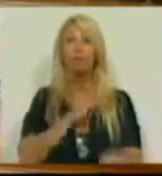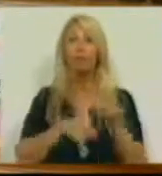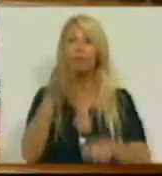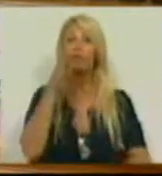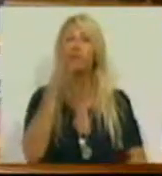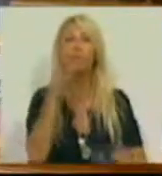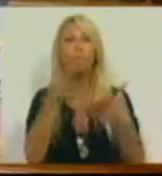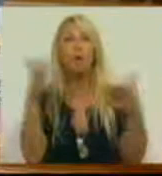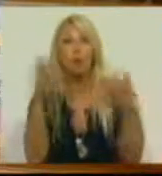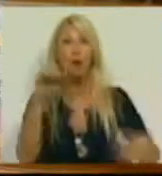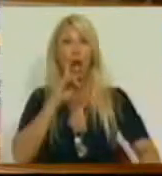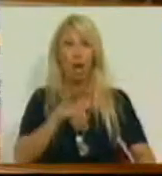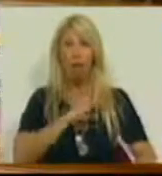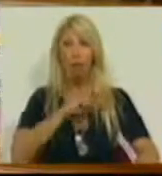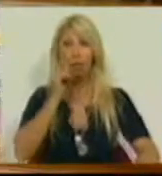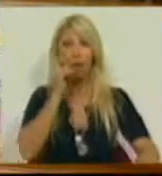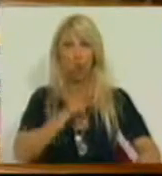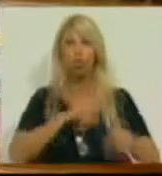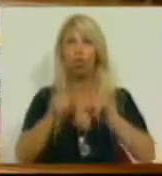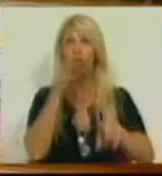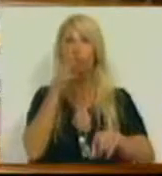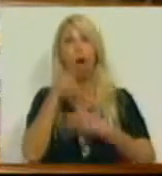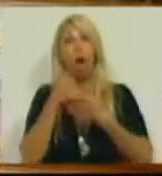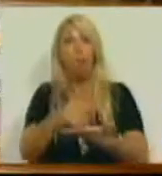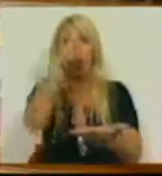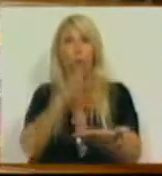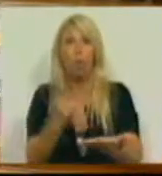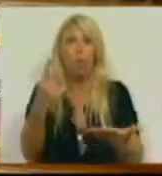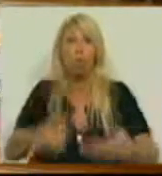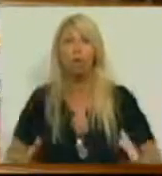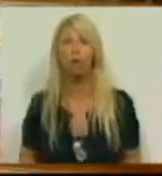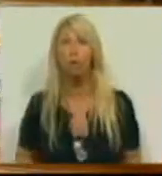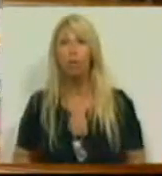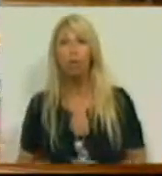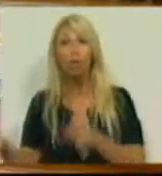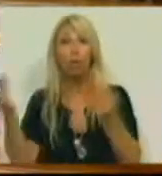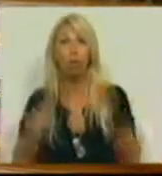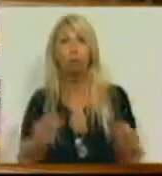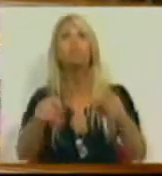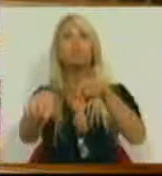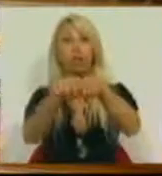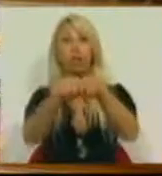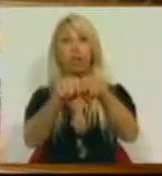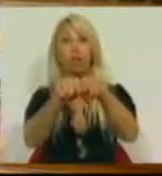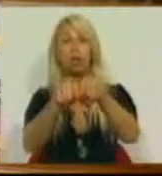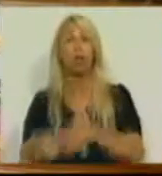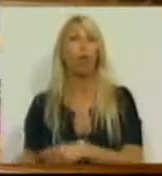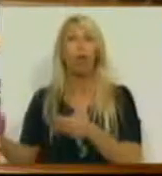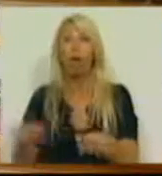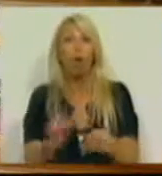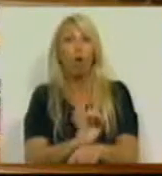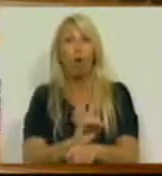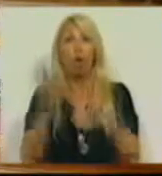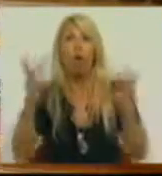maioria, que as Sras. e Srs. Deputados apoiam um Governo. Apoiam um Governo que apresenta políticas e que apresenta, desde logo,